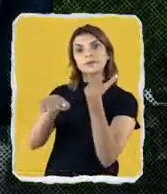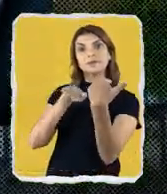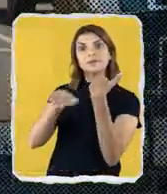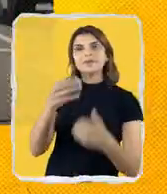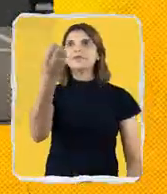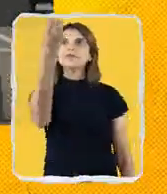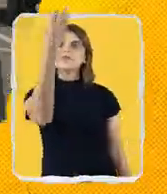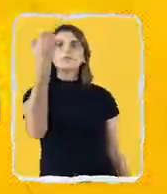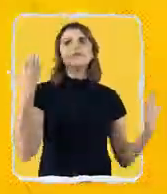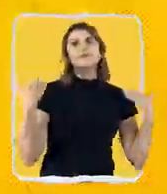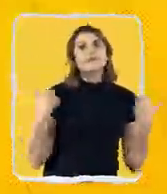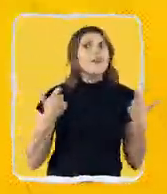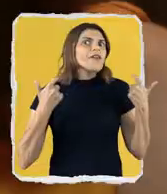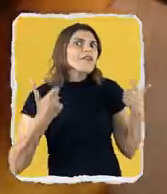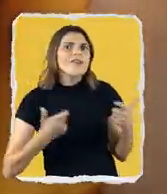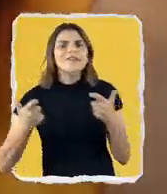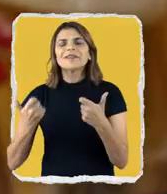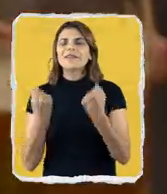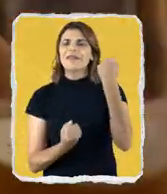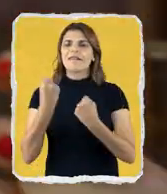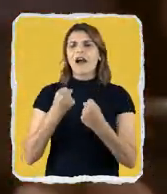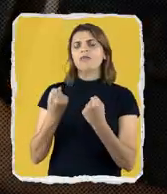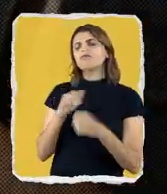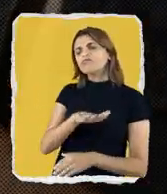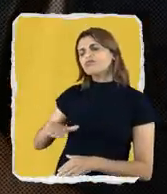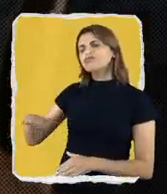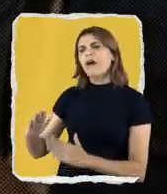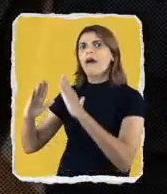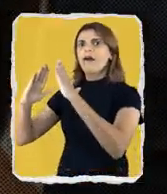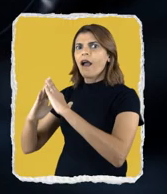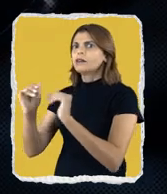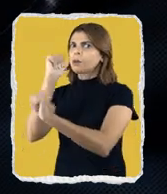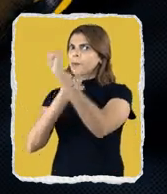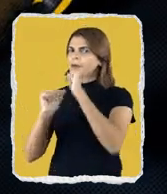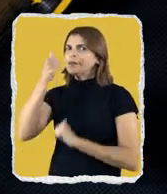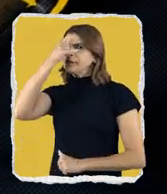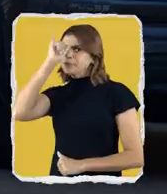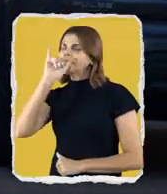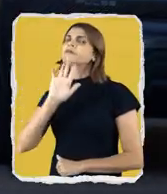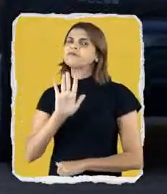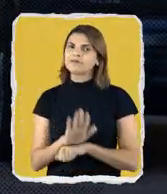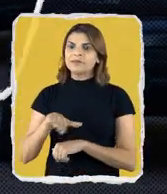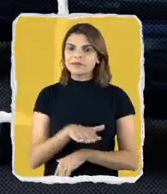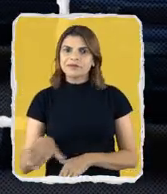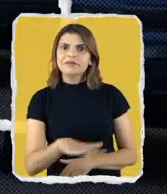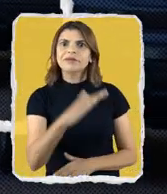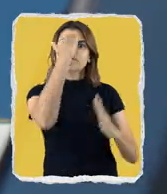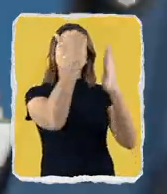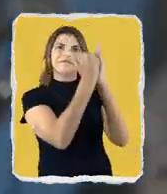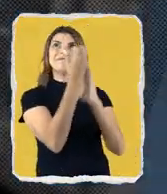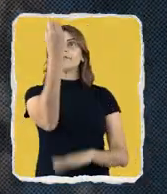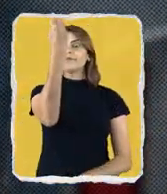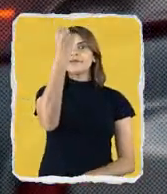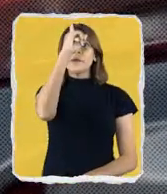No trânsito qual é o seu rolê? Deixar o carro em casa quando for beber Respeitar a velocidade, não fazer zigue-zague